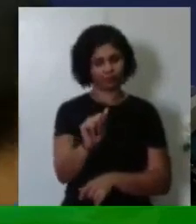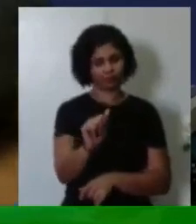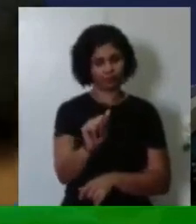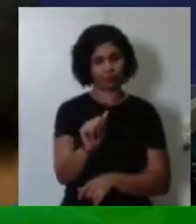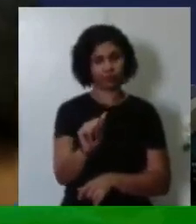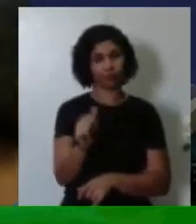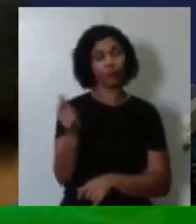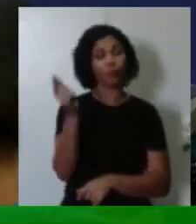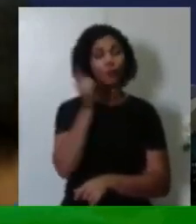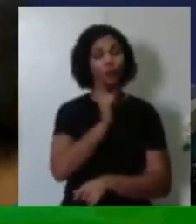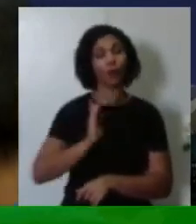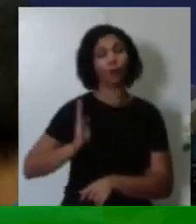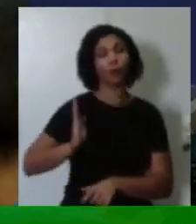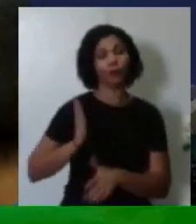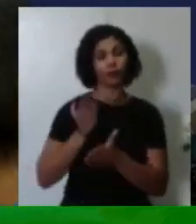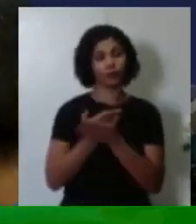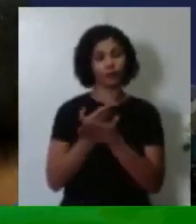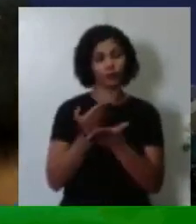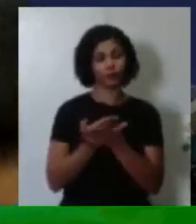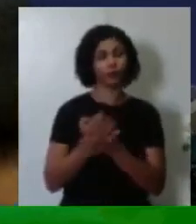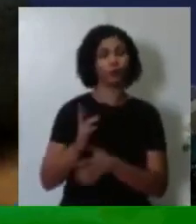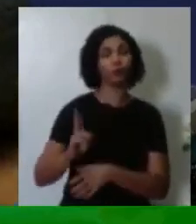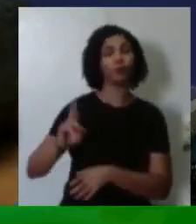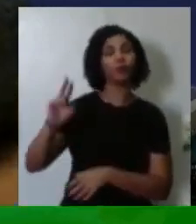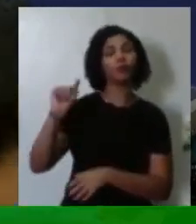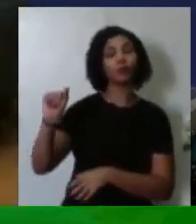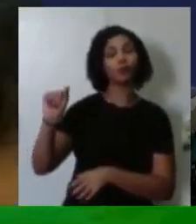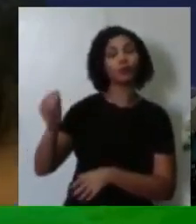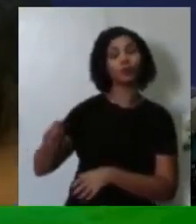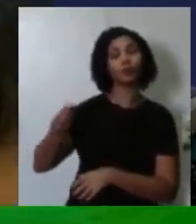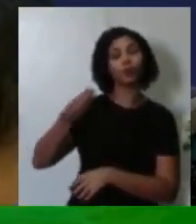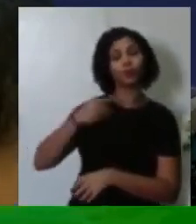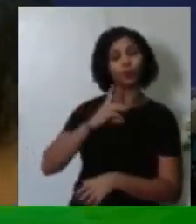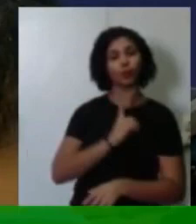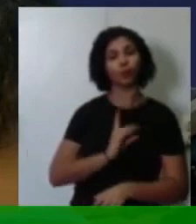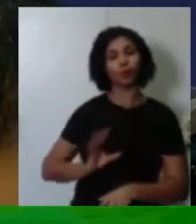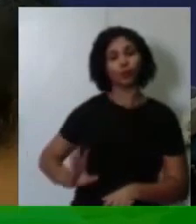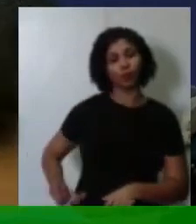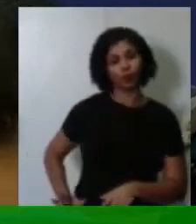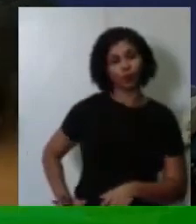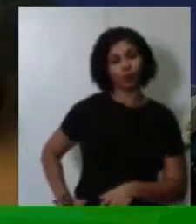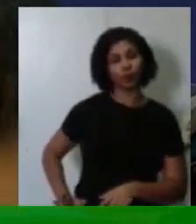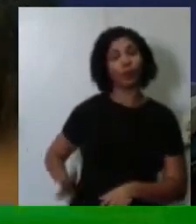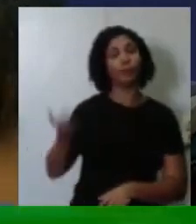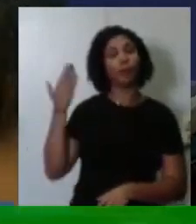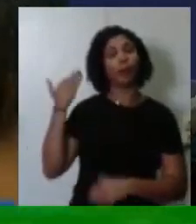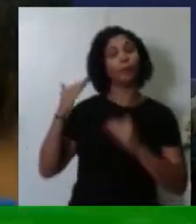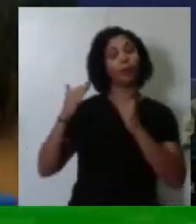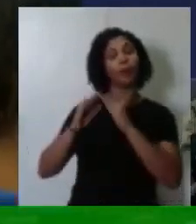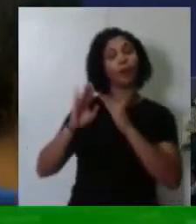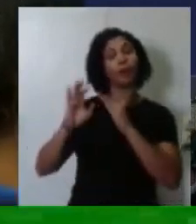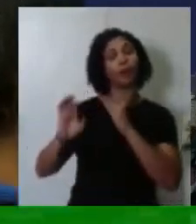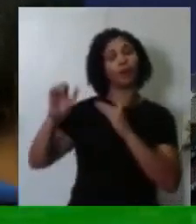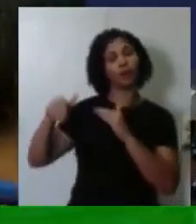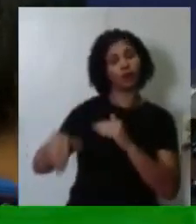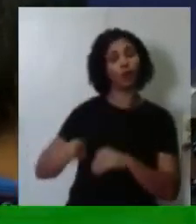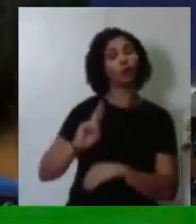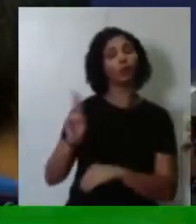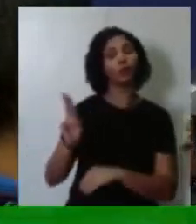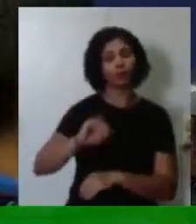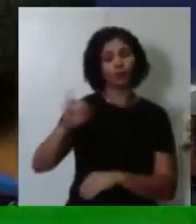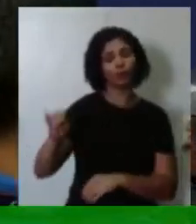uma bolsa de estudos do saudoso deputado federal que morava em Bebedouro, José Alves,